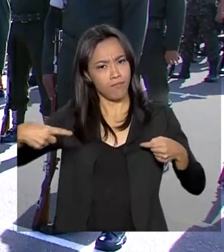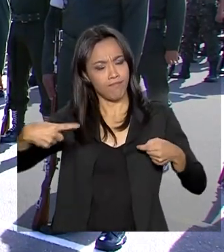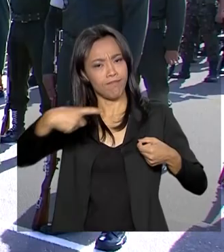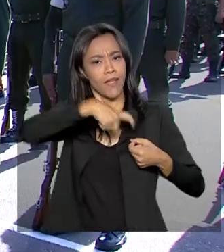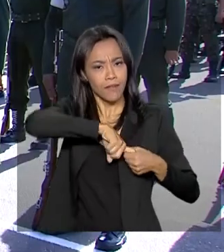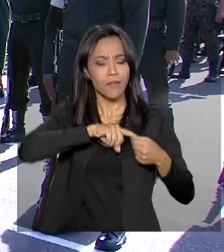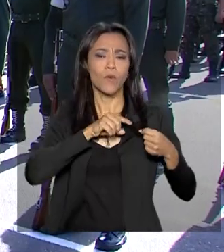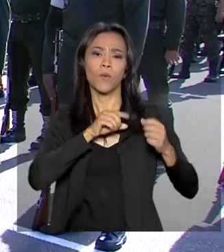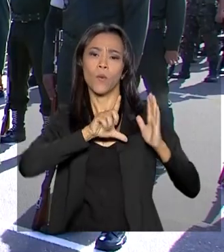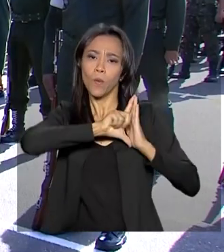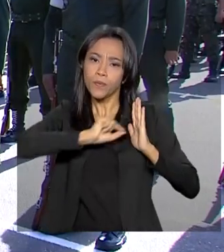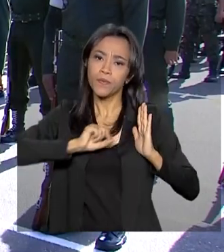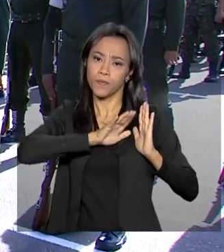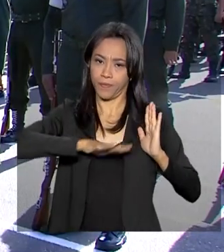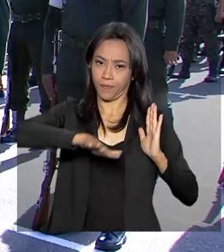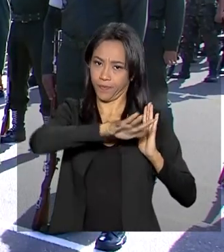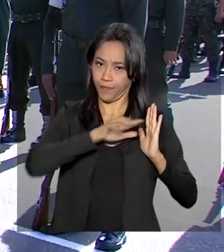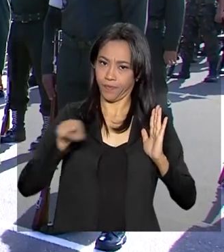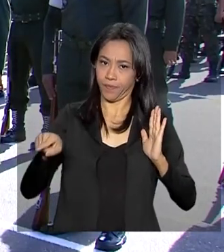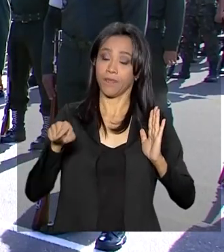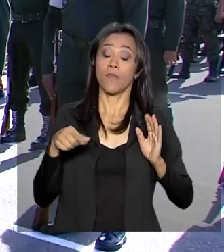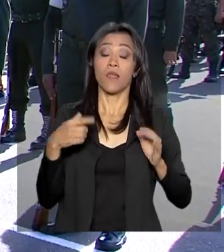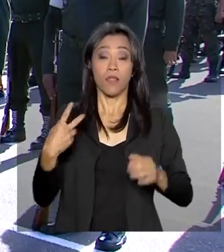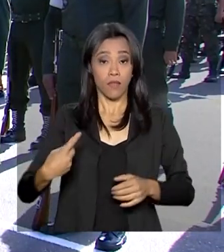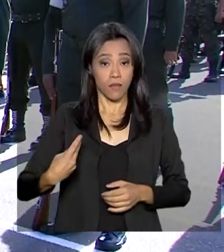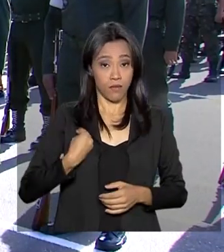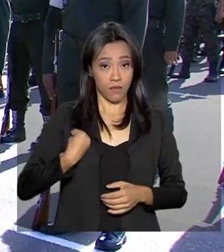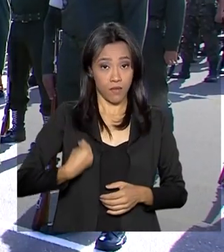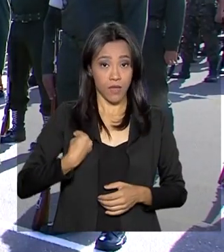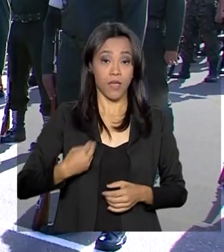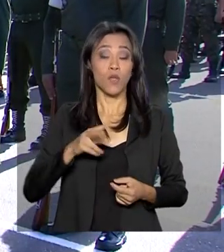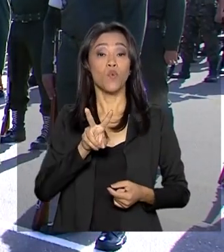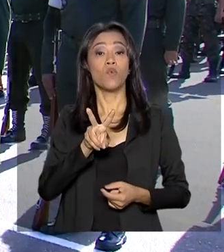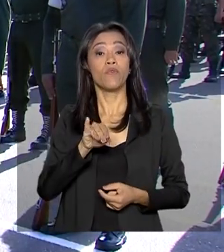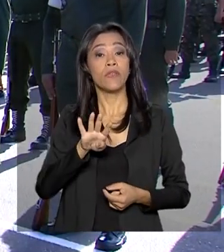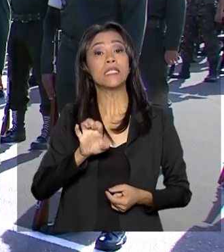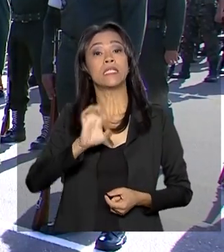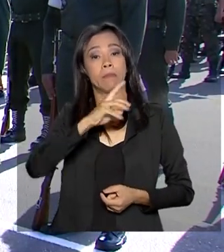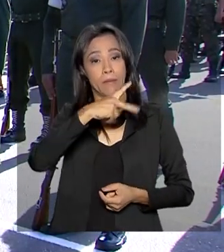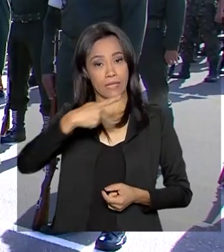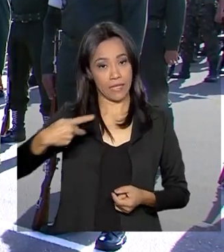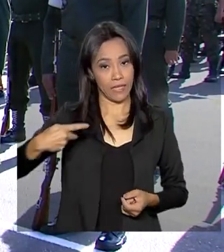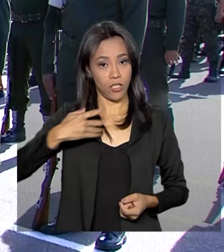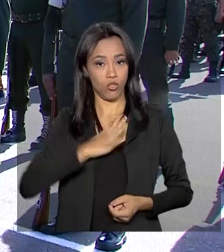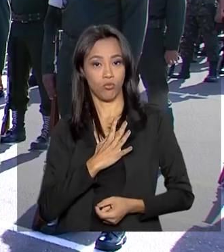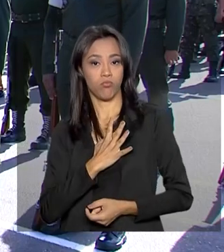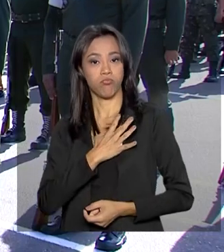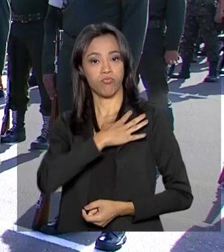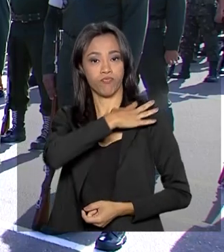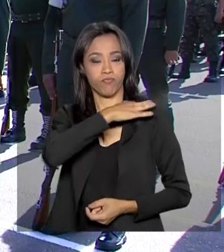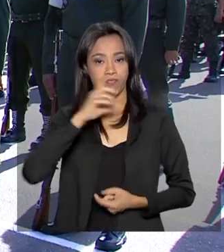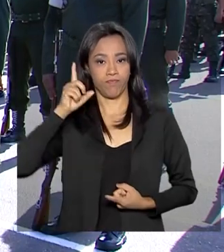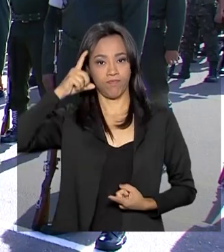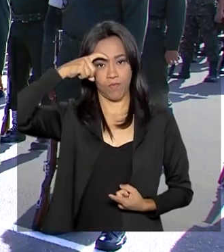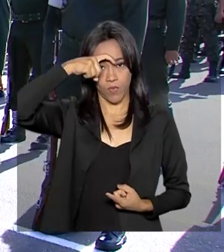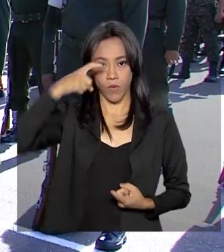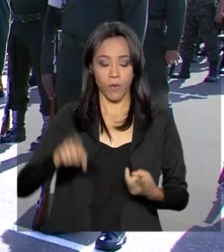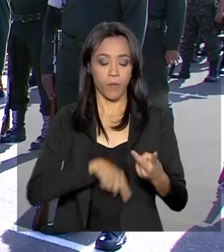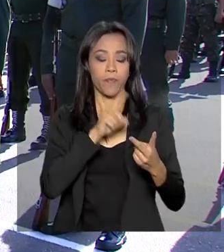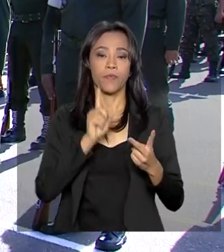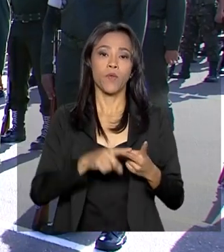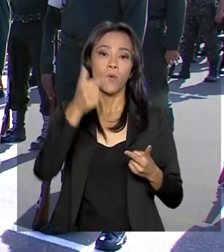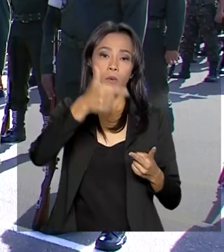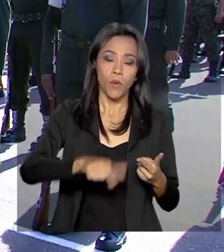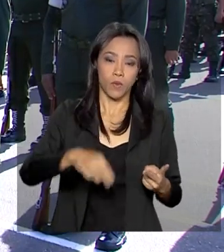Estão presentes aqui, além do presidente da República, o vice-presidente, general Hamilton Mourão, o ministro do